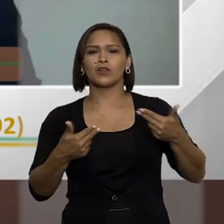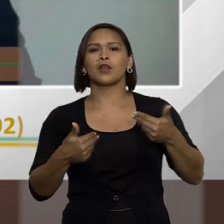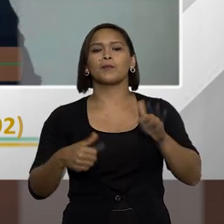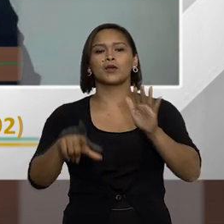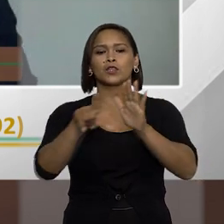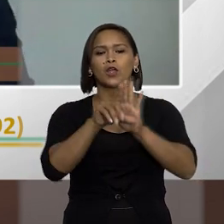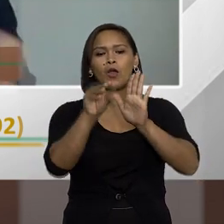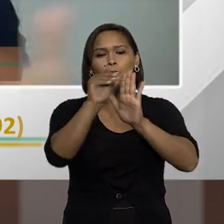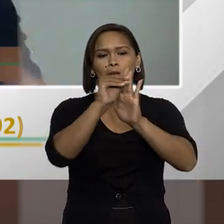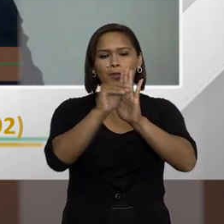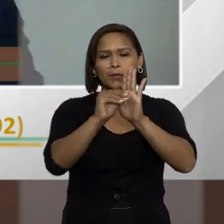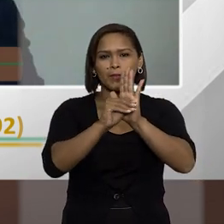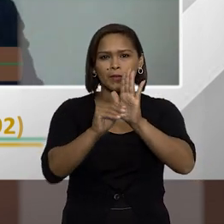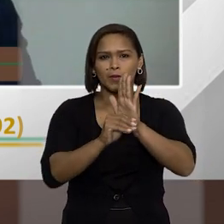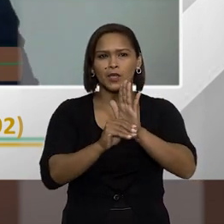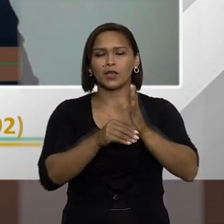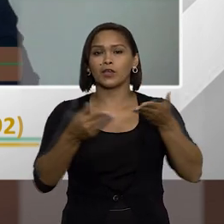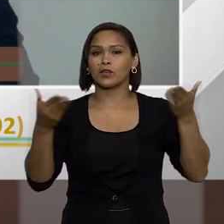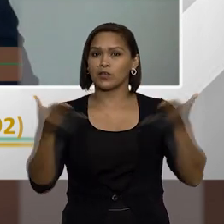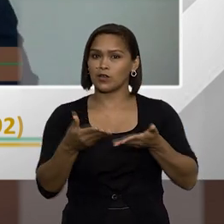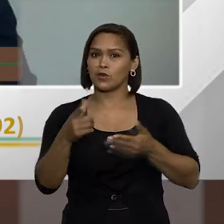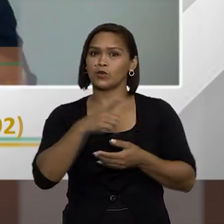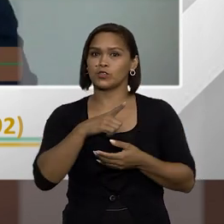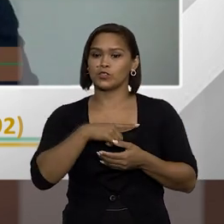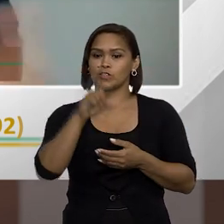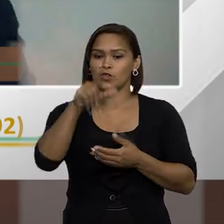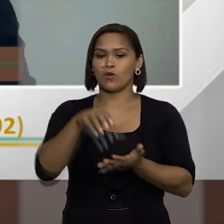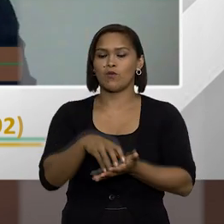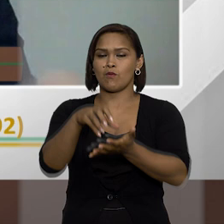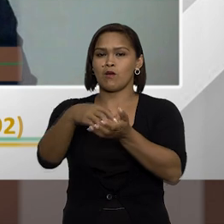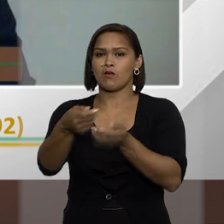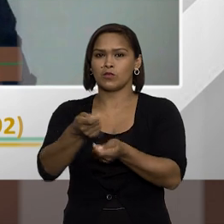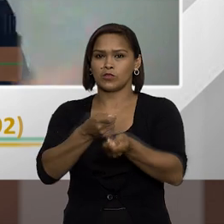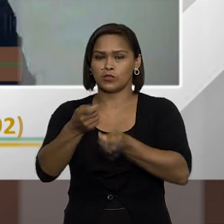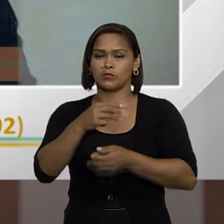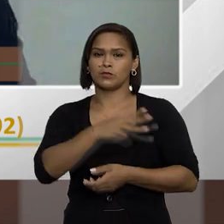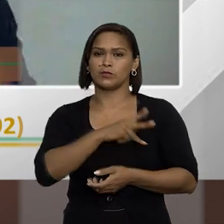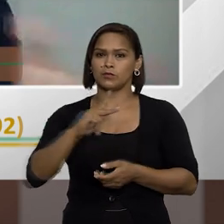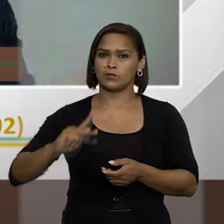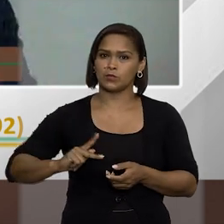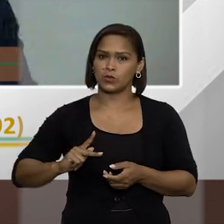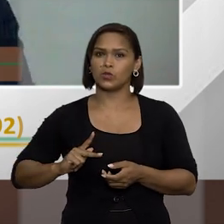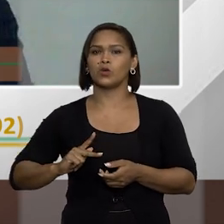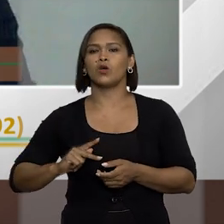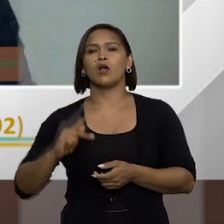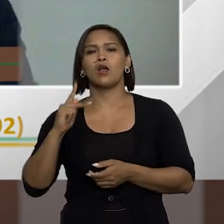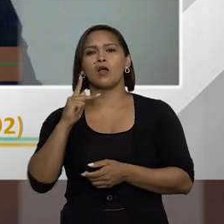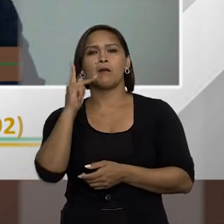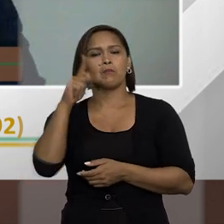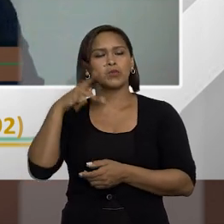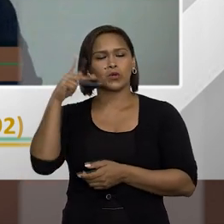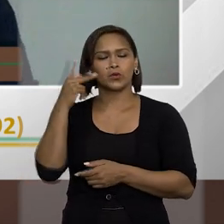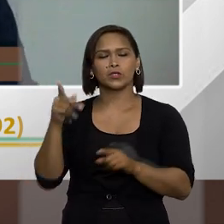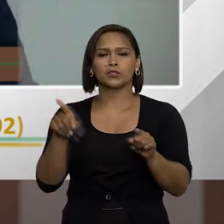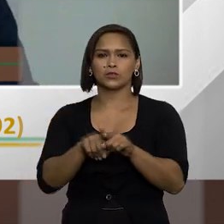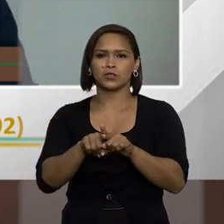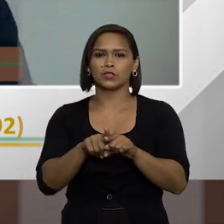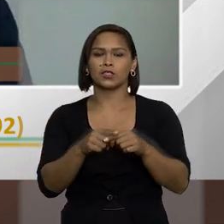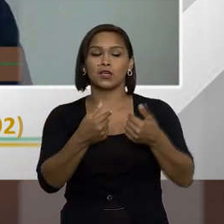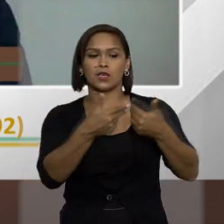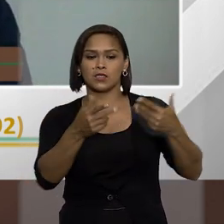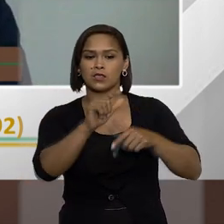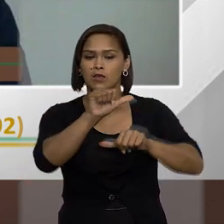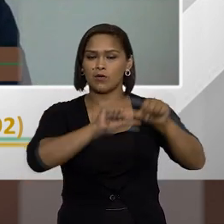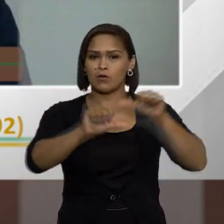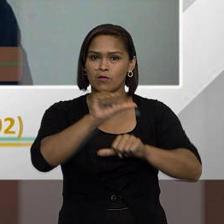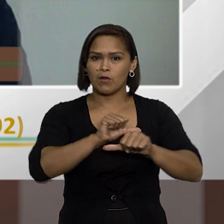sancionatório que hoje é dado nas mãos dos órgãos de controle, né, do Ministério Público e das procuradorias, então essa é